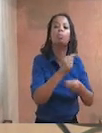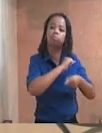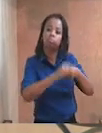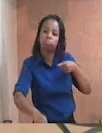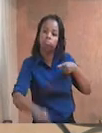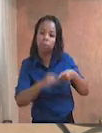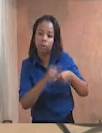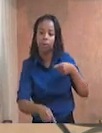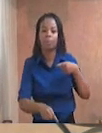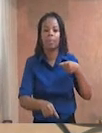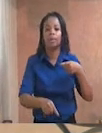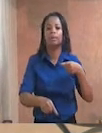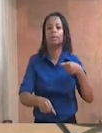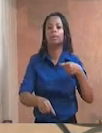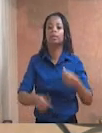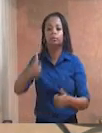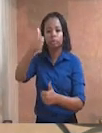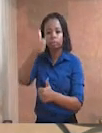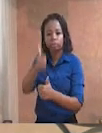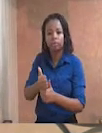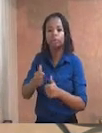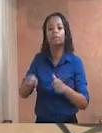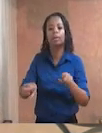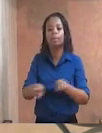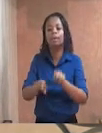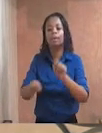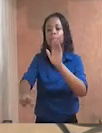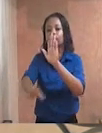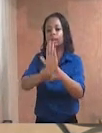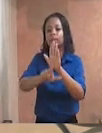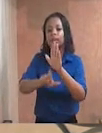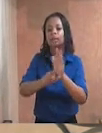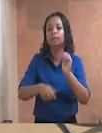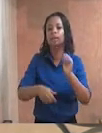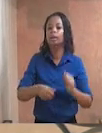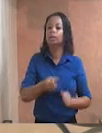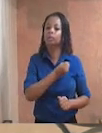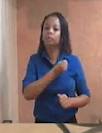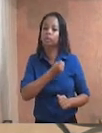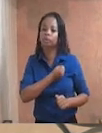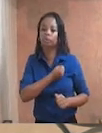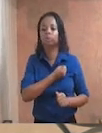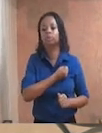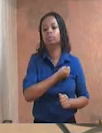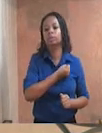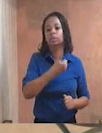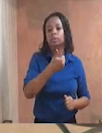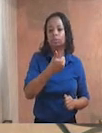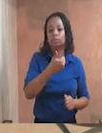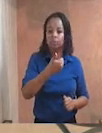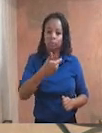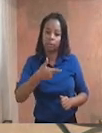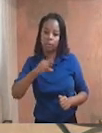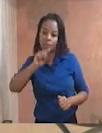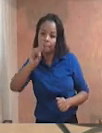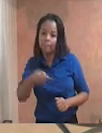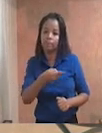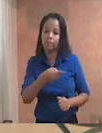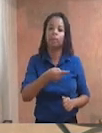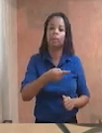expressão substituída pela lei número 12.000 do 10 de 2009,